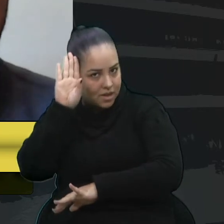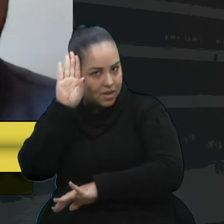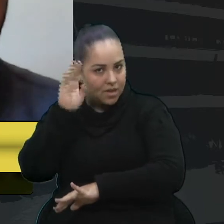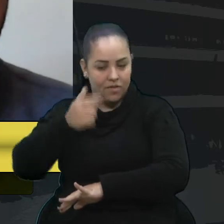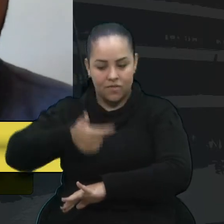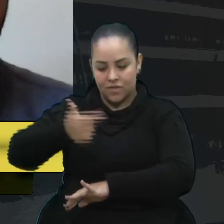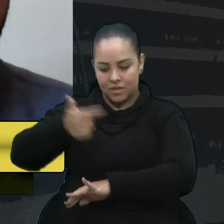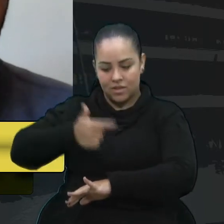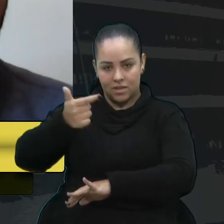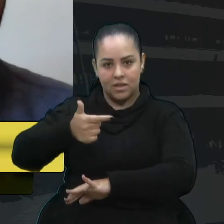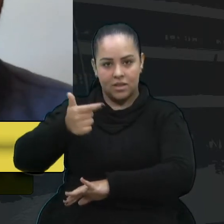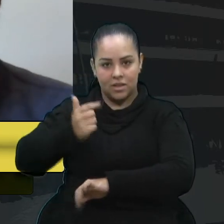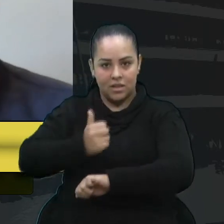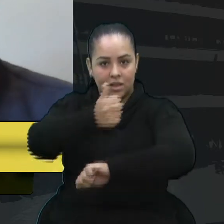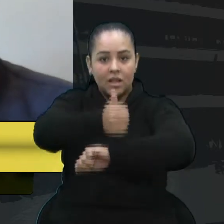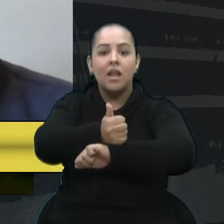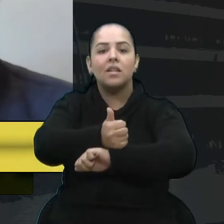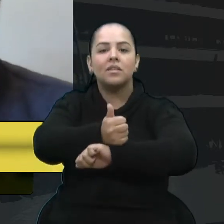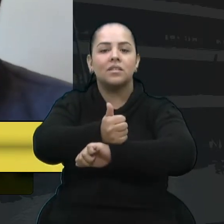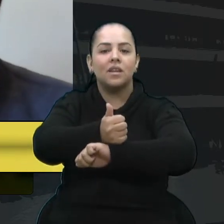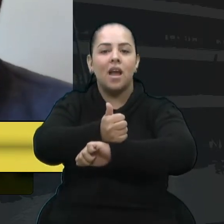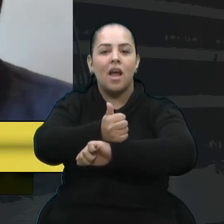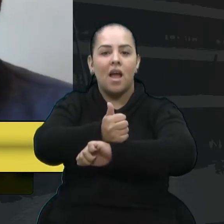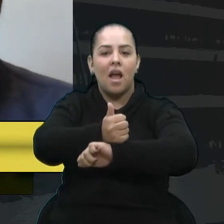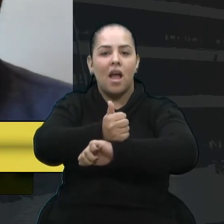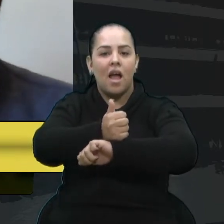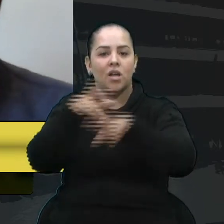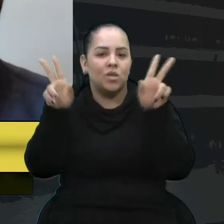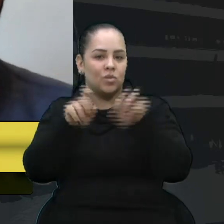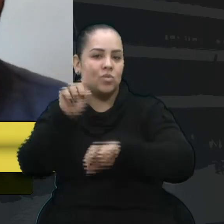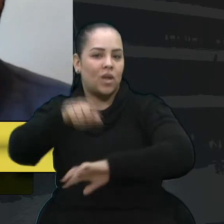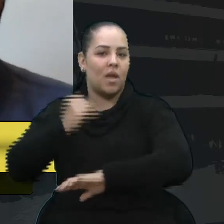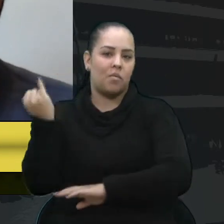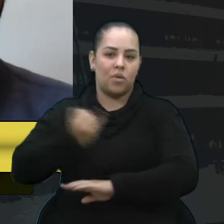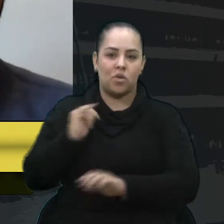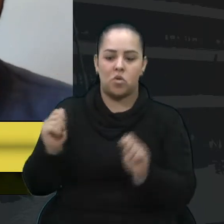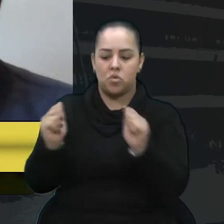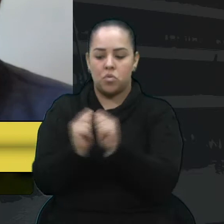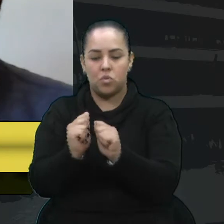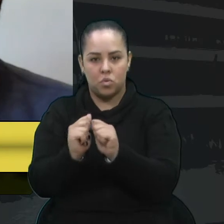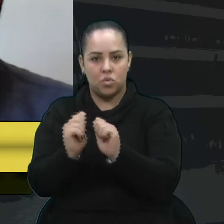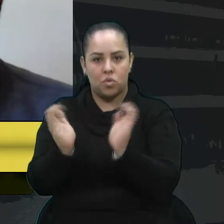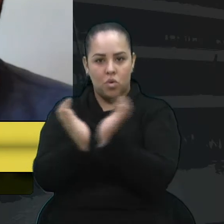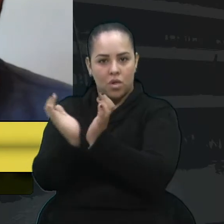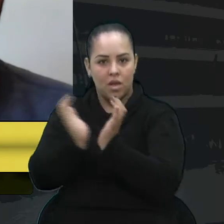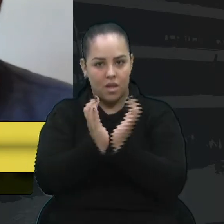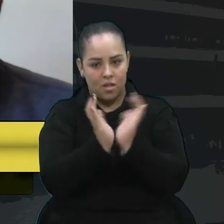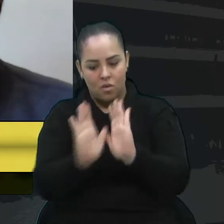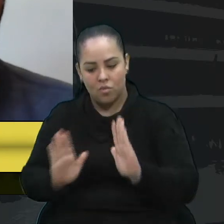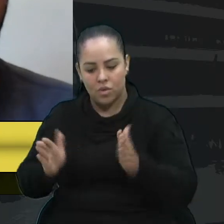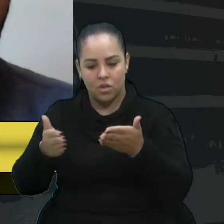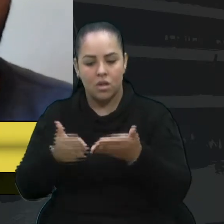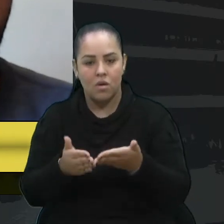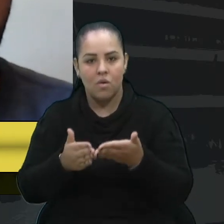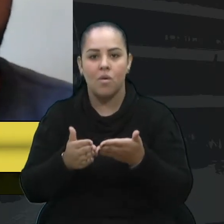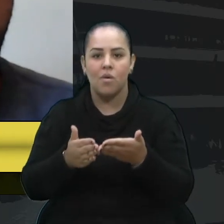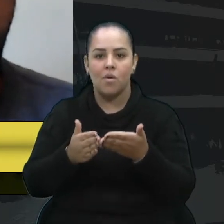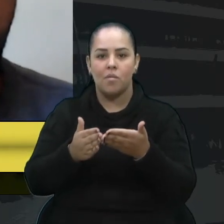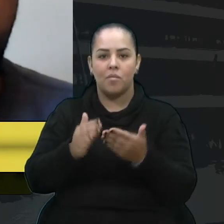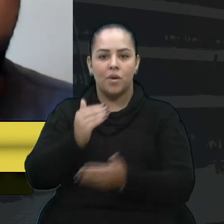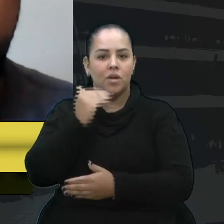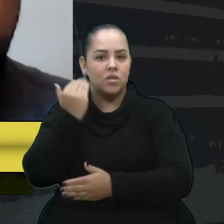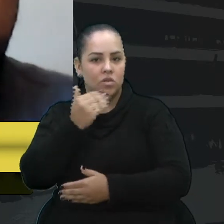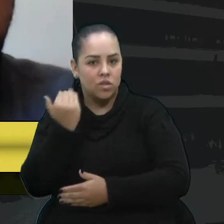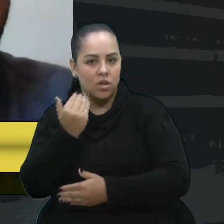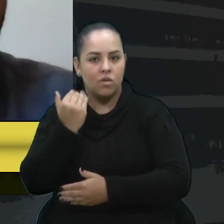tema que é tão importante, juntamente com os colegas aí da comissão, que são a vereadora Marisol, vereador Sandro Fantinel, vereador Daniel